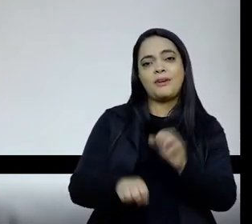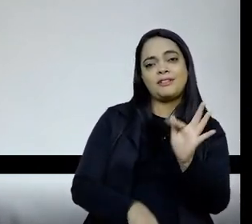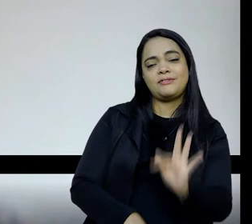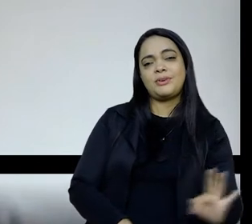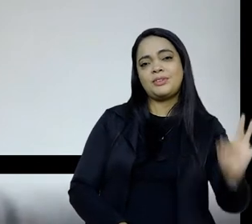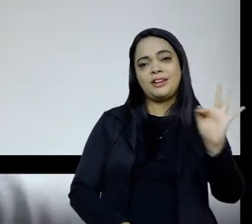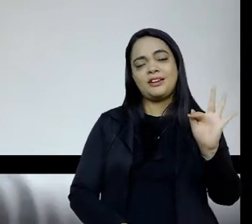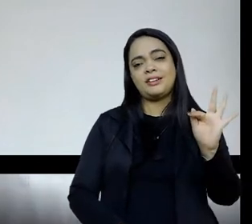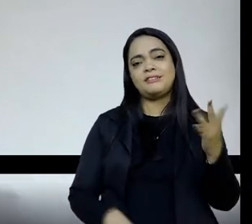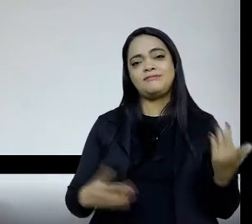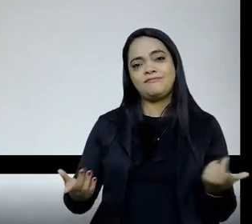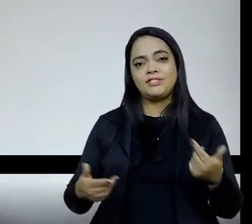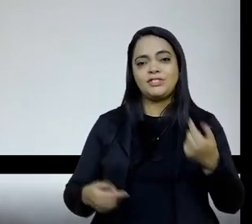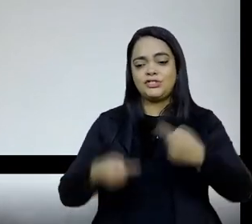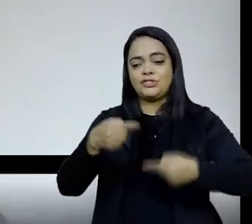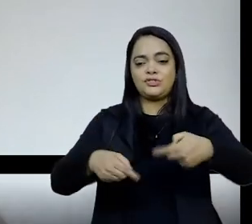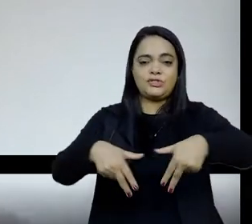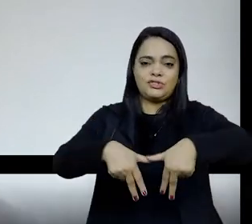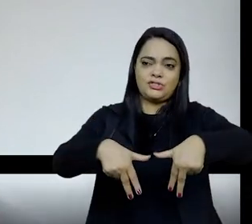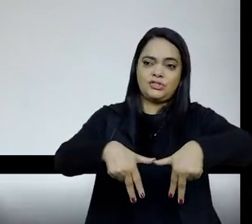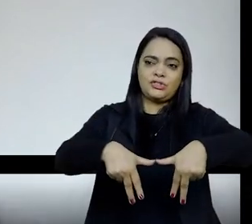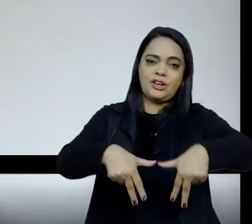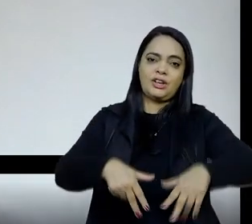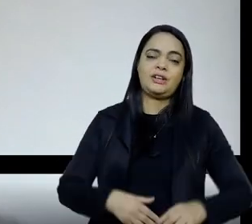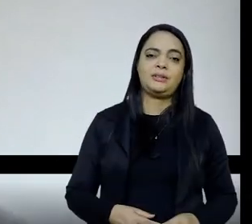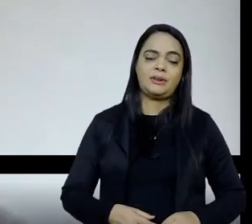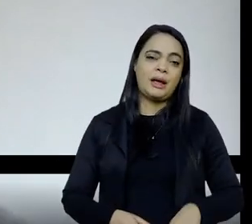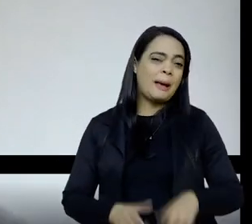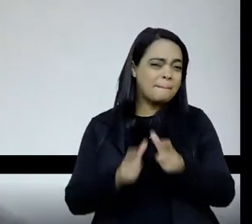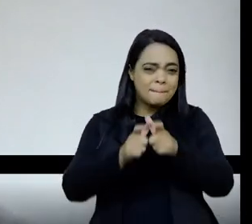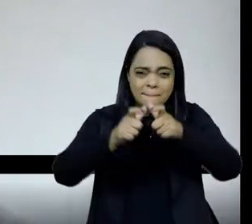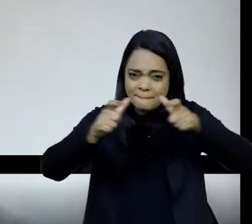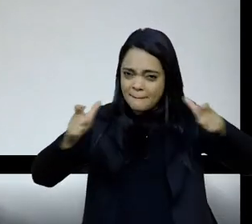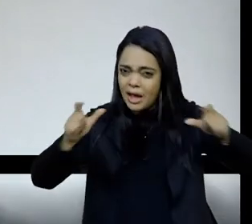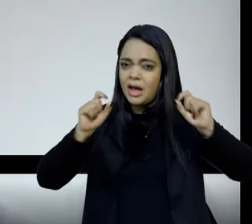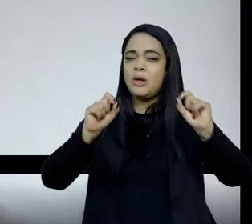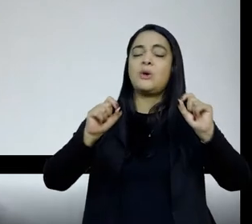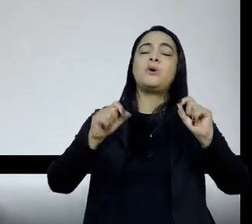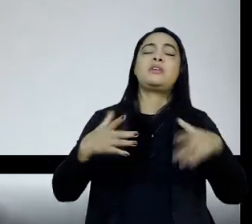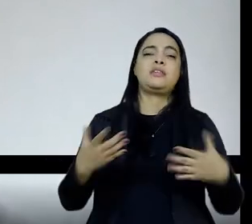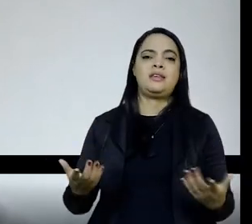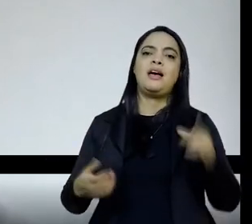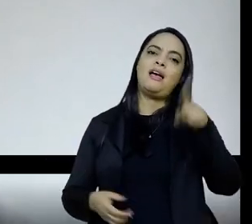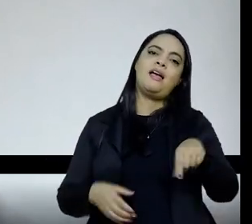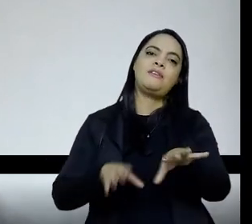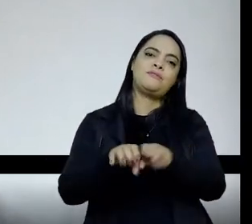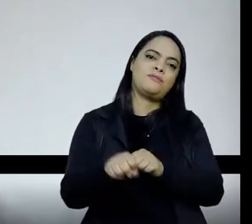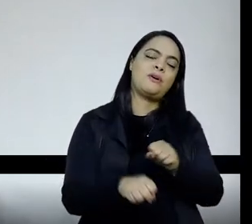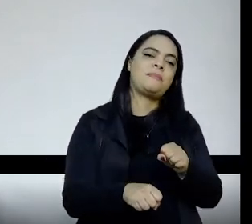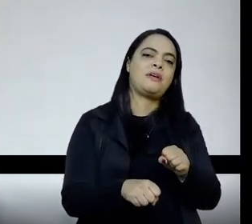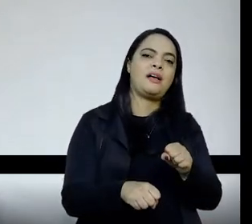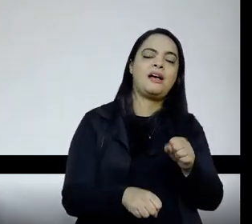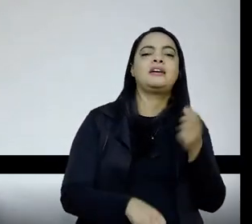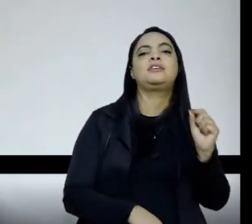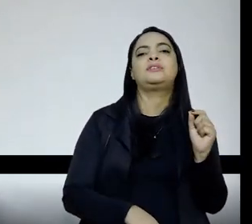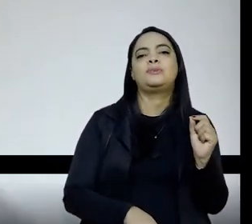a grande maioria é formada nas instituições privadas, isoladas, em boa parte delas por meio